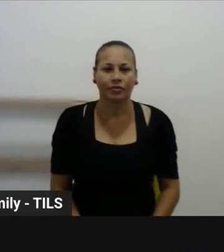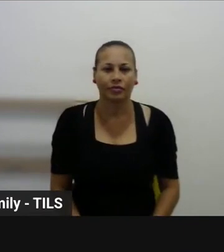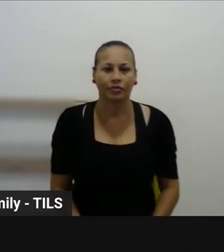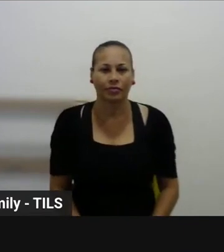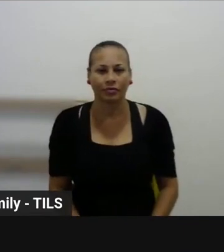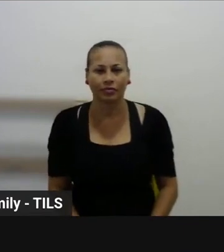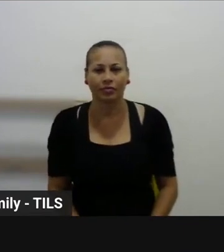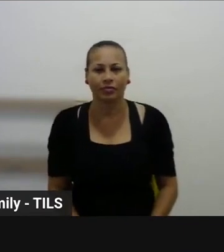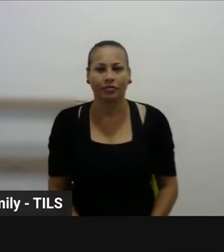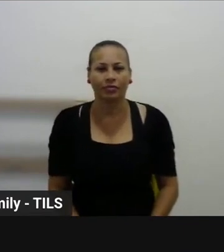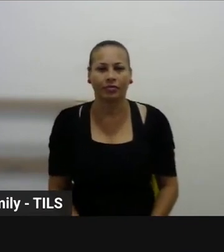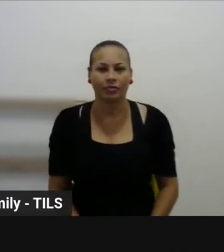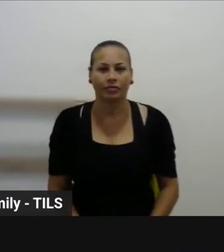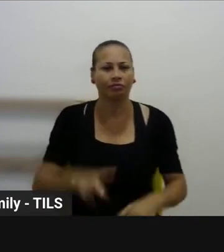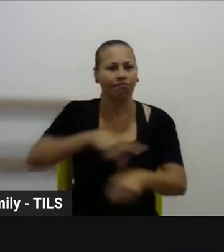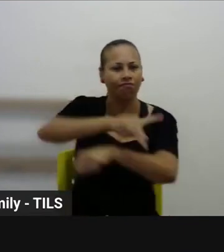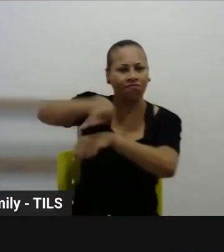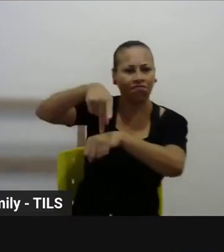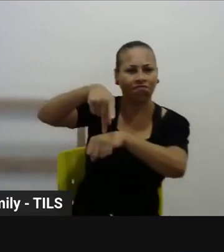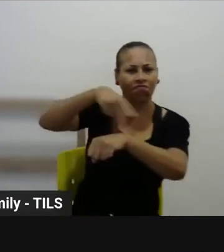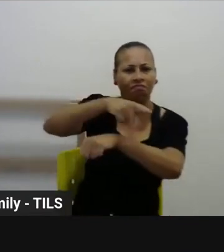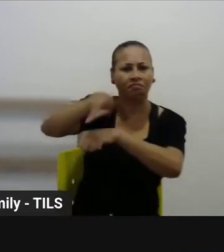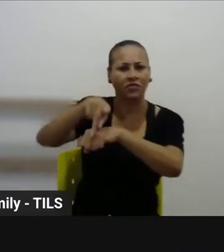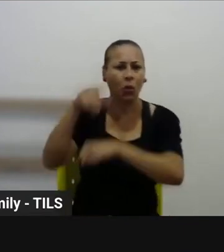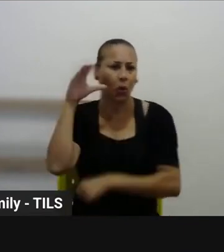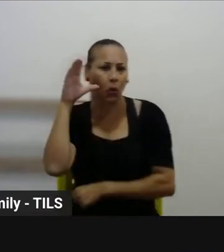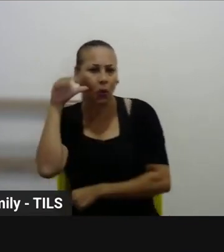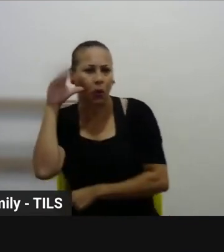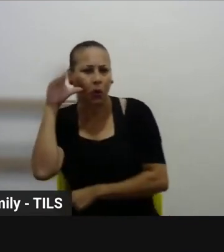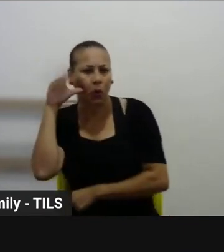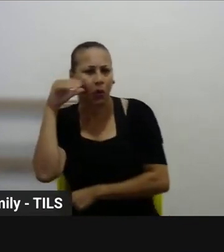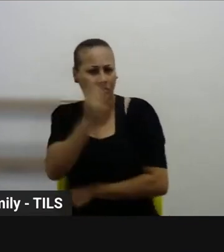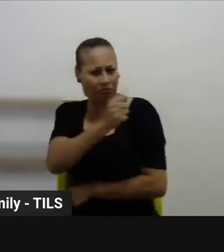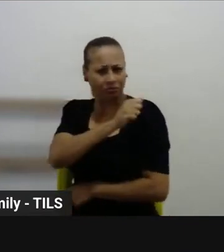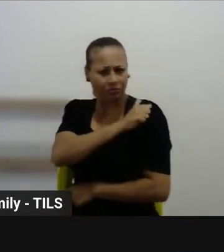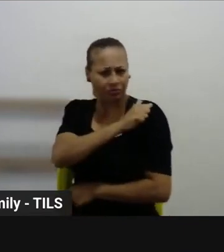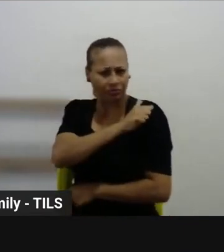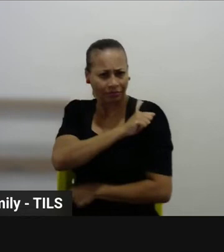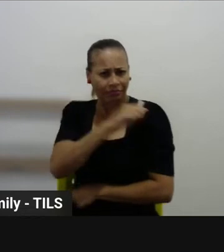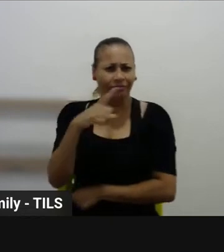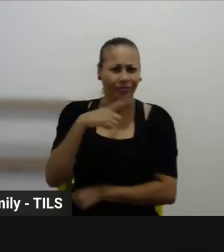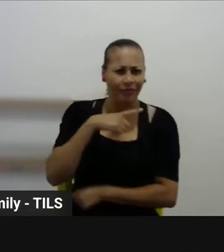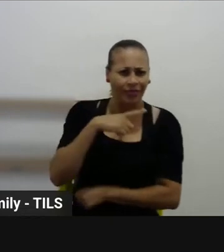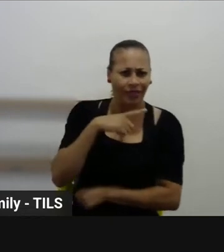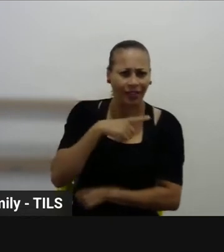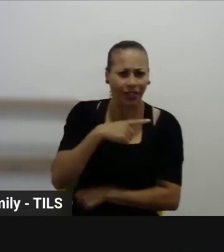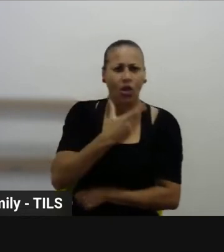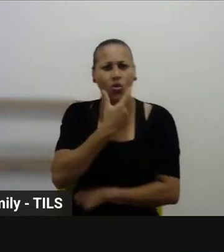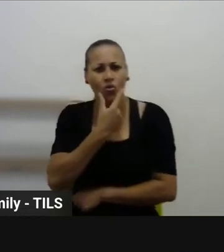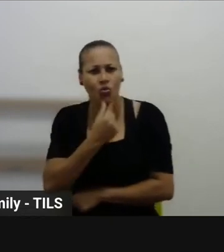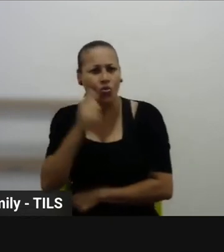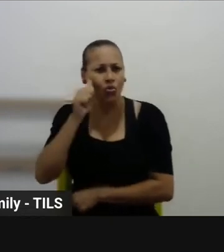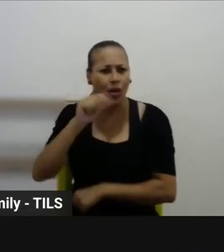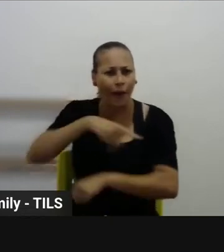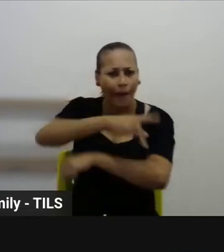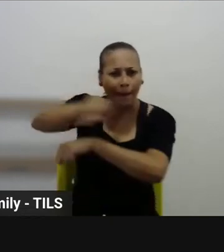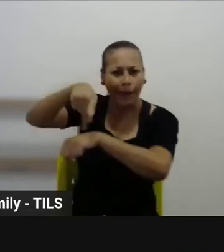sobre os estudantes internacionais, se tem algum aluno ou aluna que veio de algum outro país,